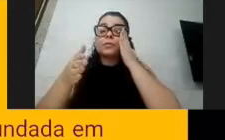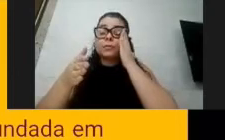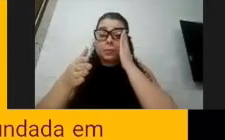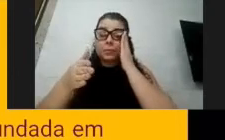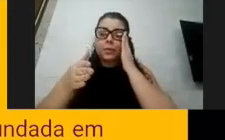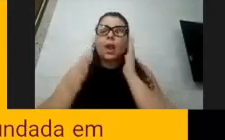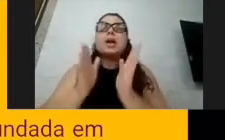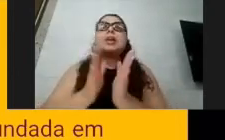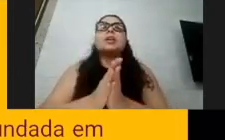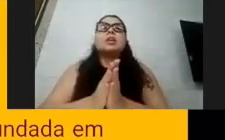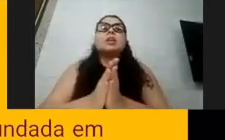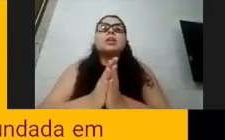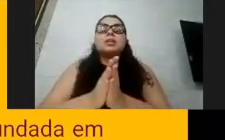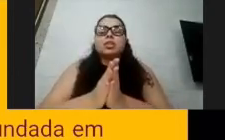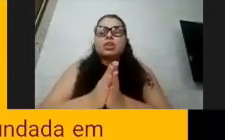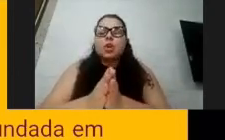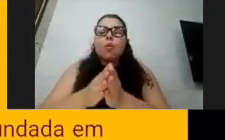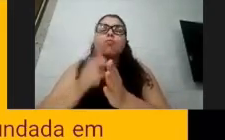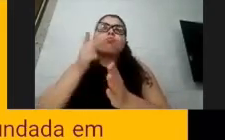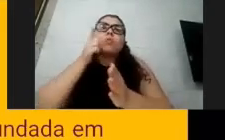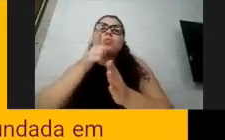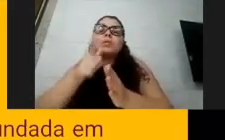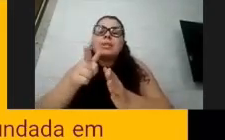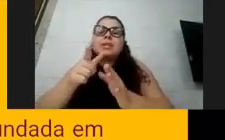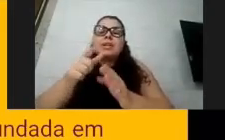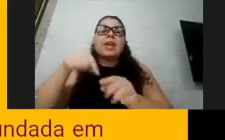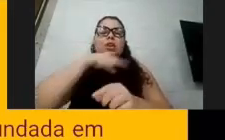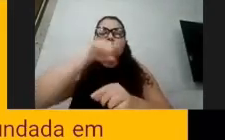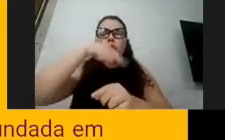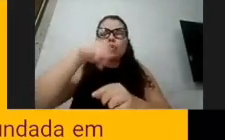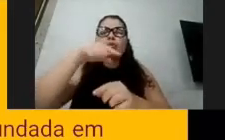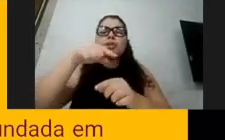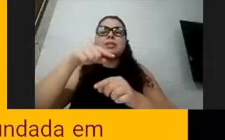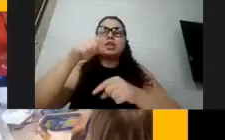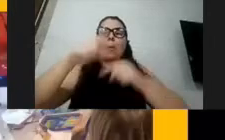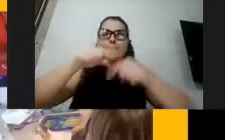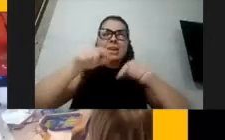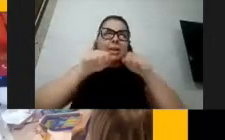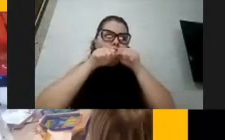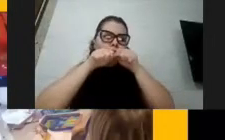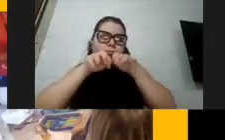metodológica mesmo, na difusão dessas metodologias para o maior número possível de pessoas.